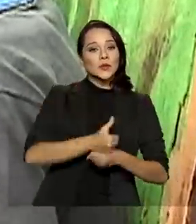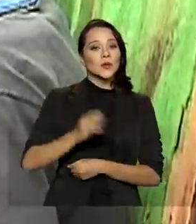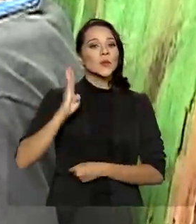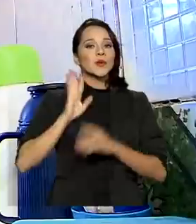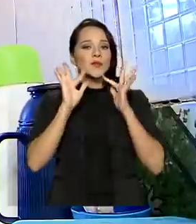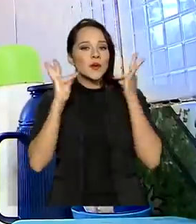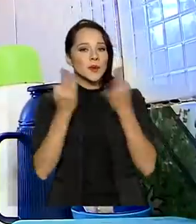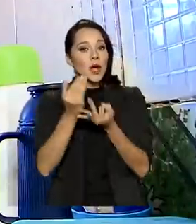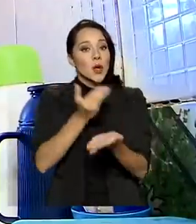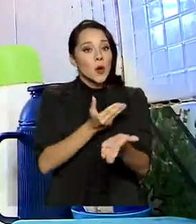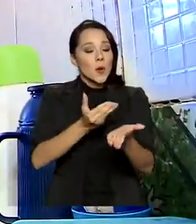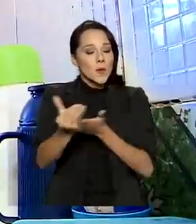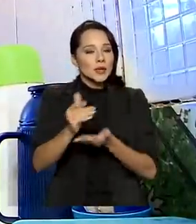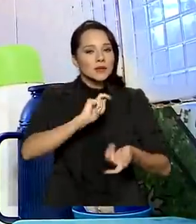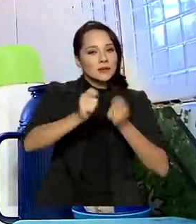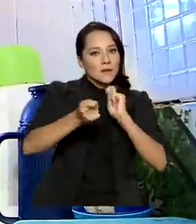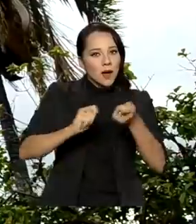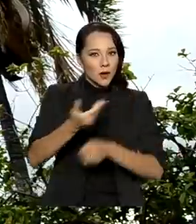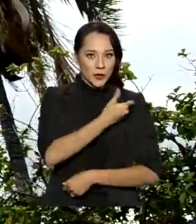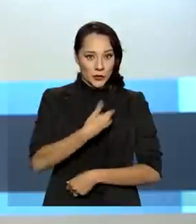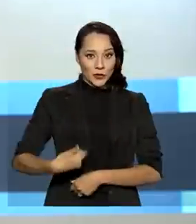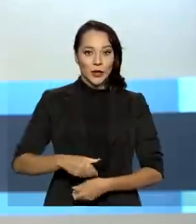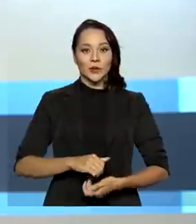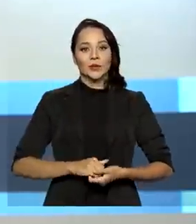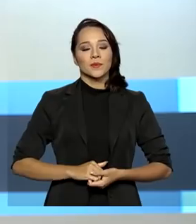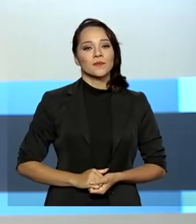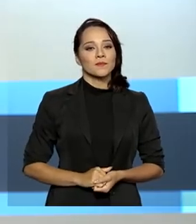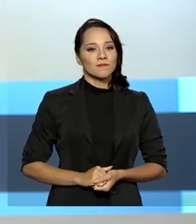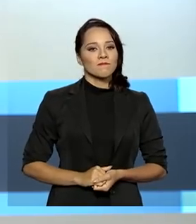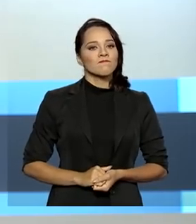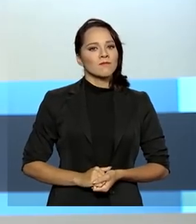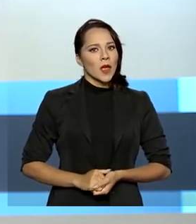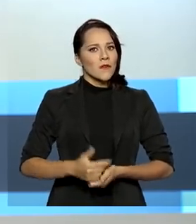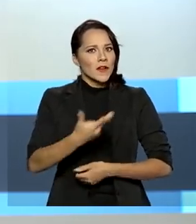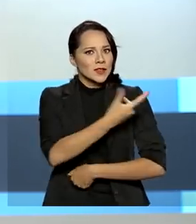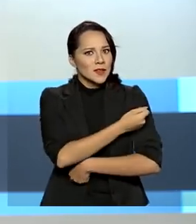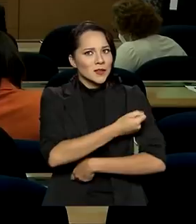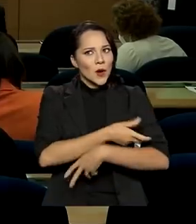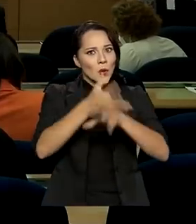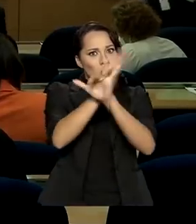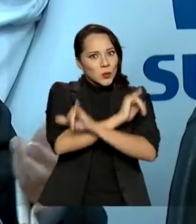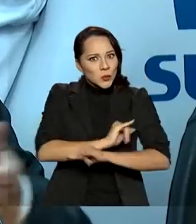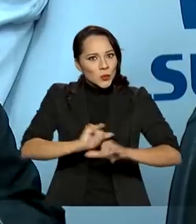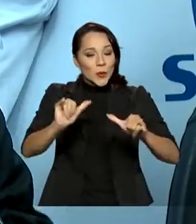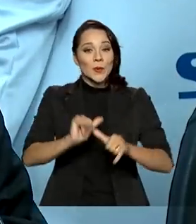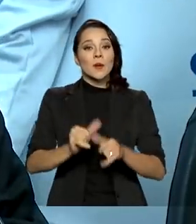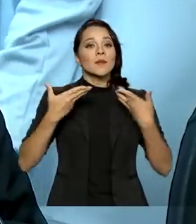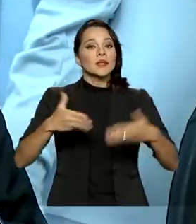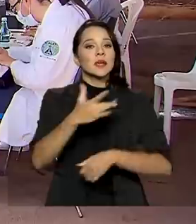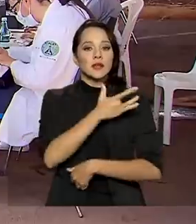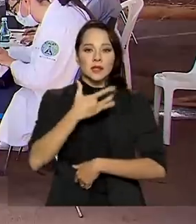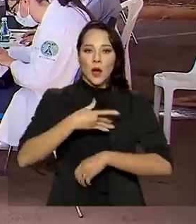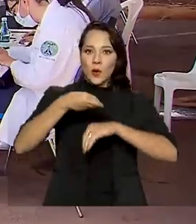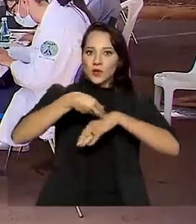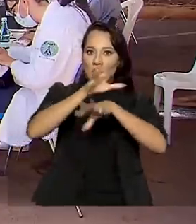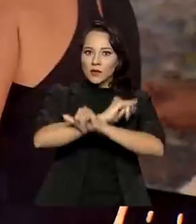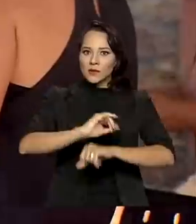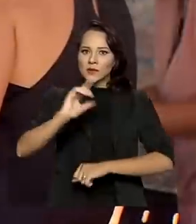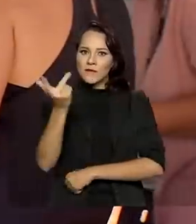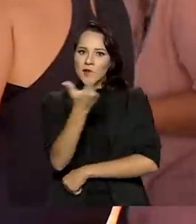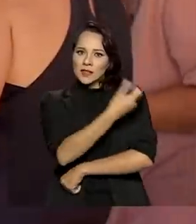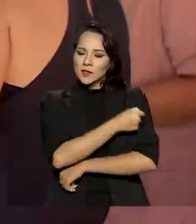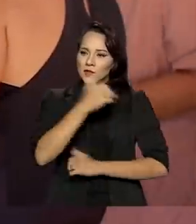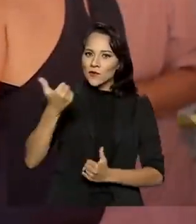Bolsa Família, começa a ser pago pelo governo. Mega vacinação. Ministério da Saúde anuncia dose de